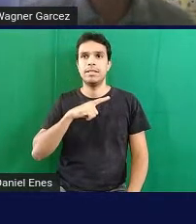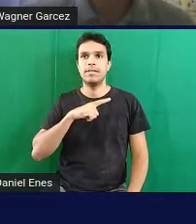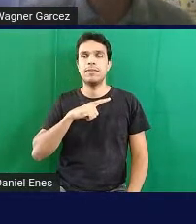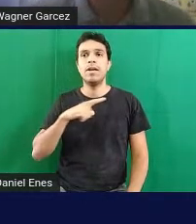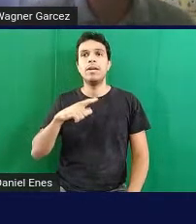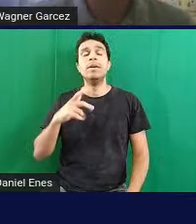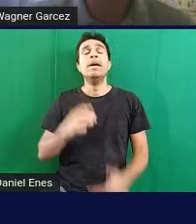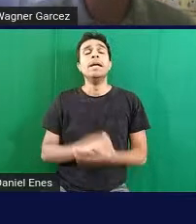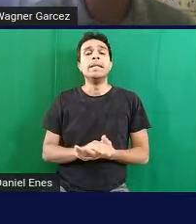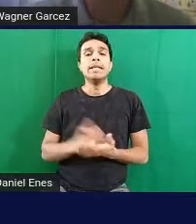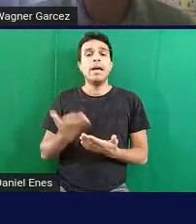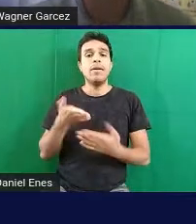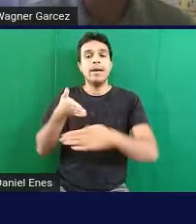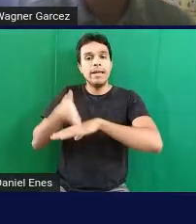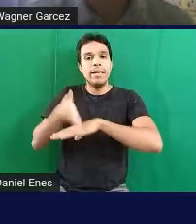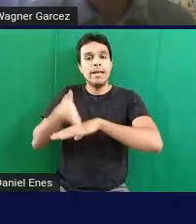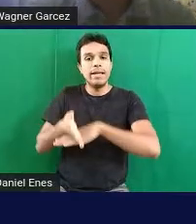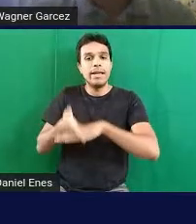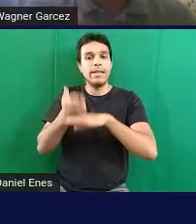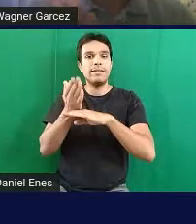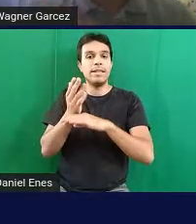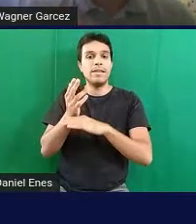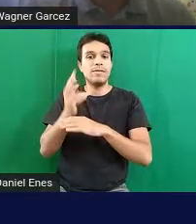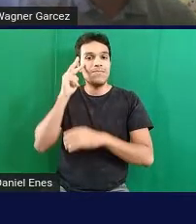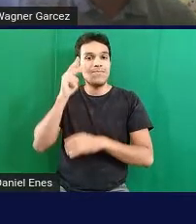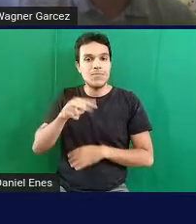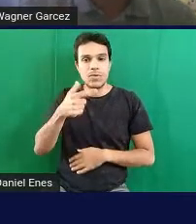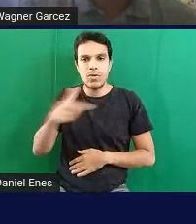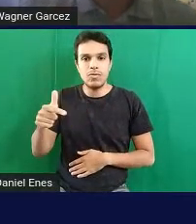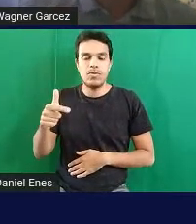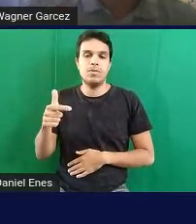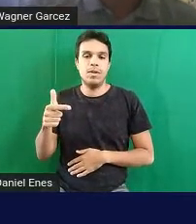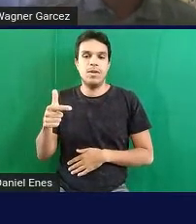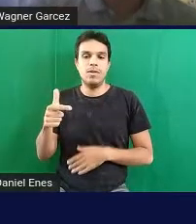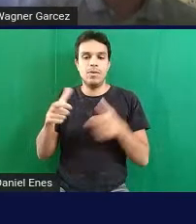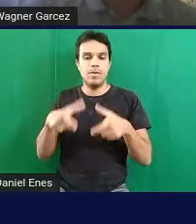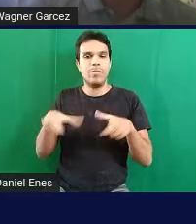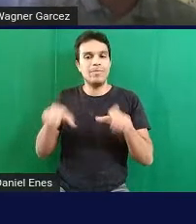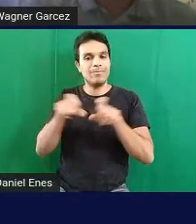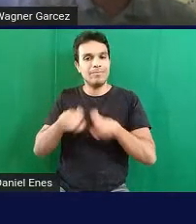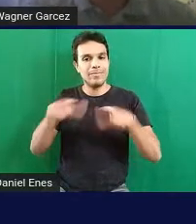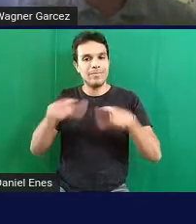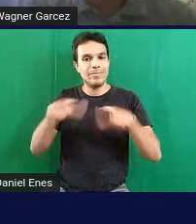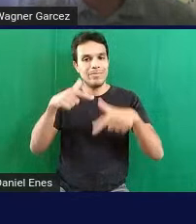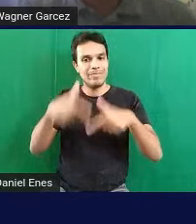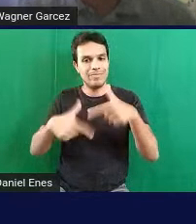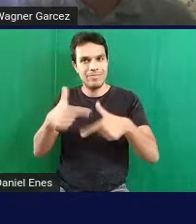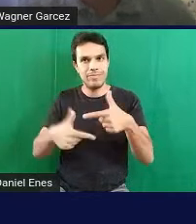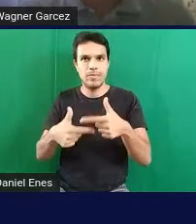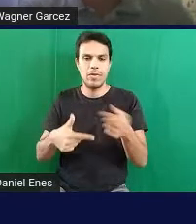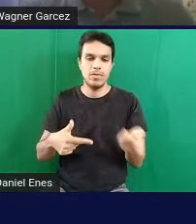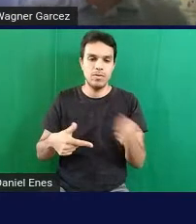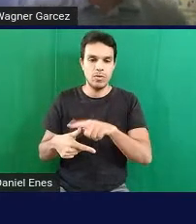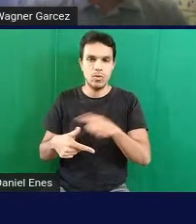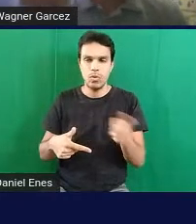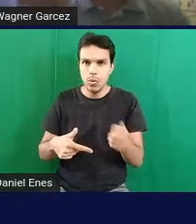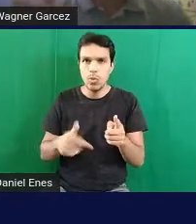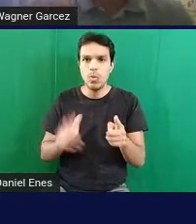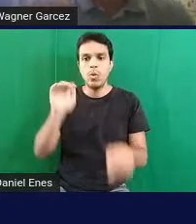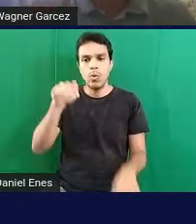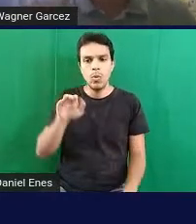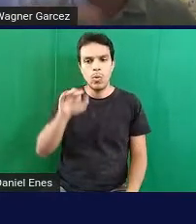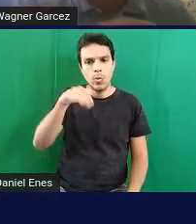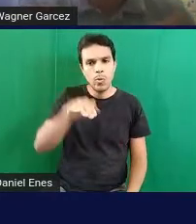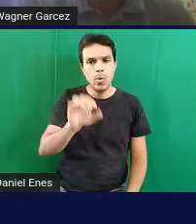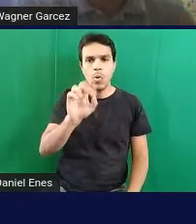acesso não visual ao ambiente de trabalho. Então, tanto o orca quanto o NVDA, eles são gratuitos. A